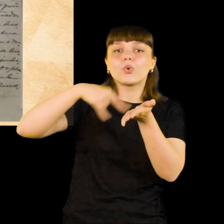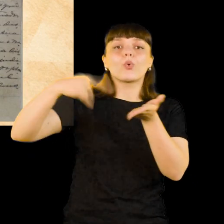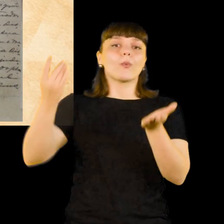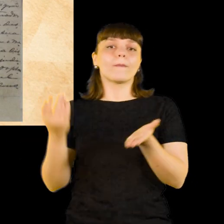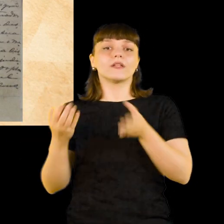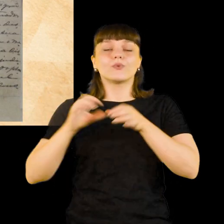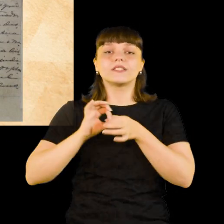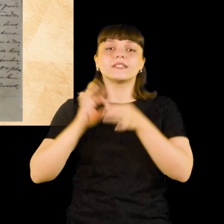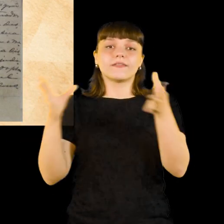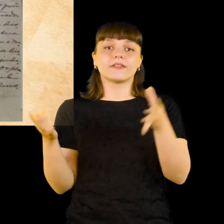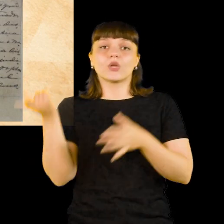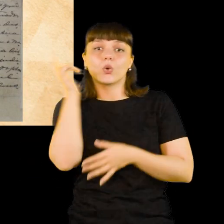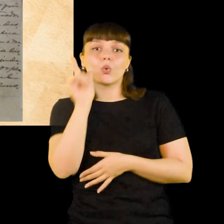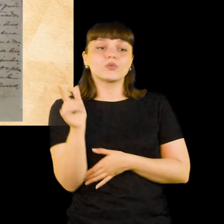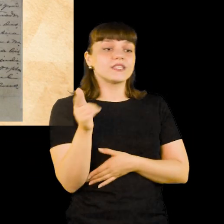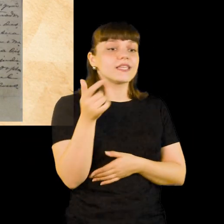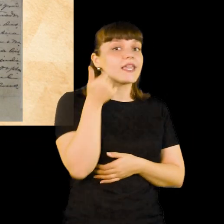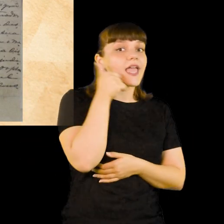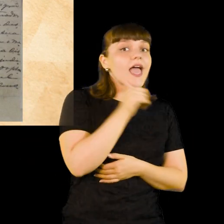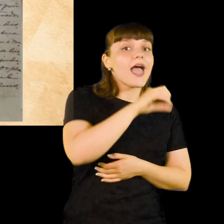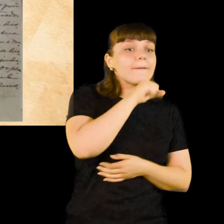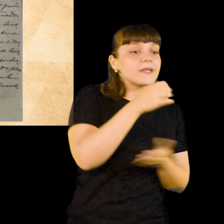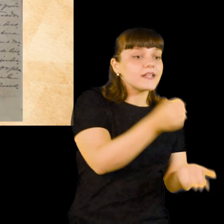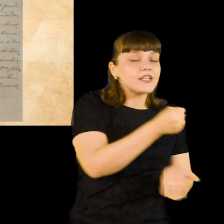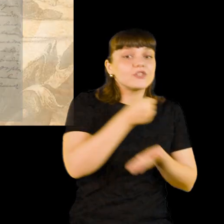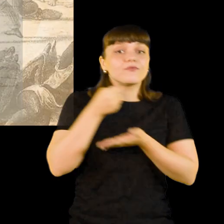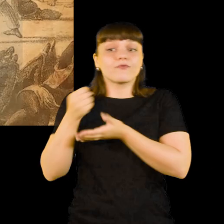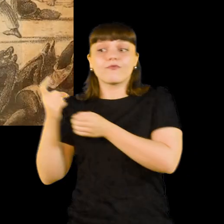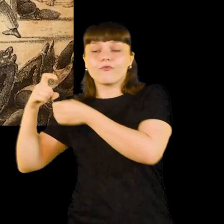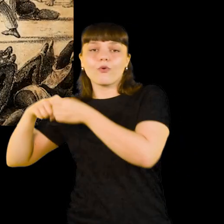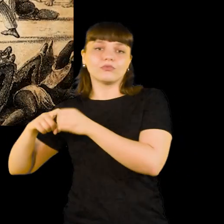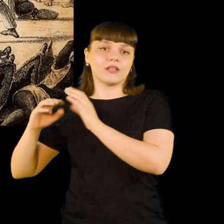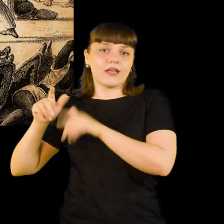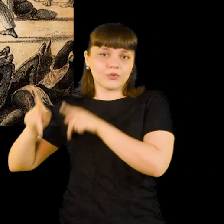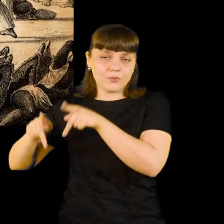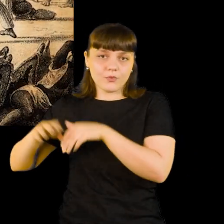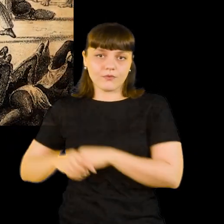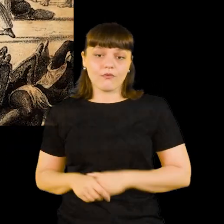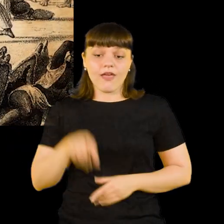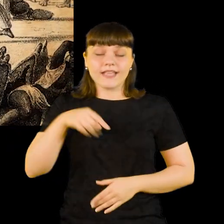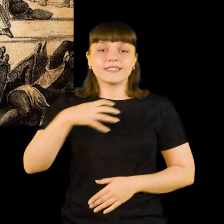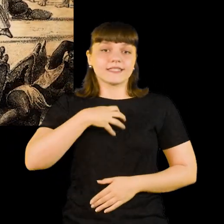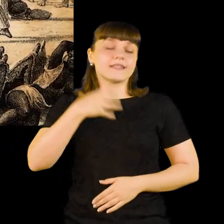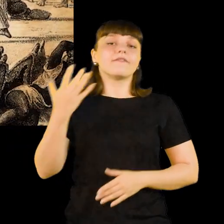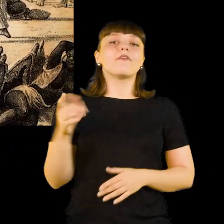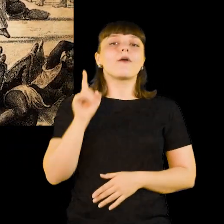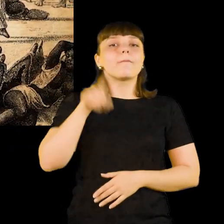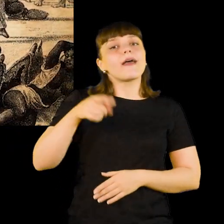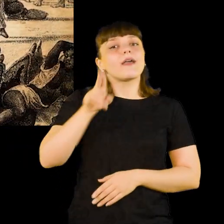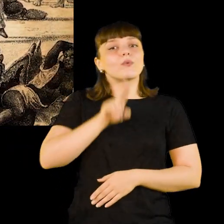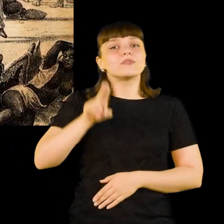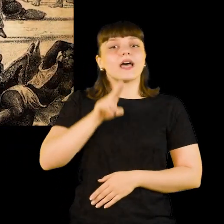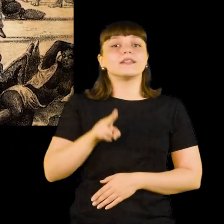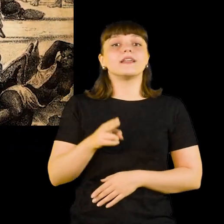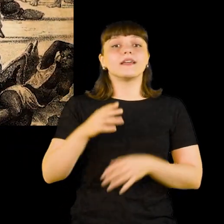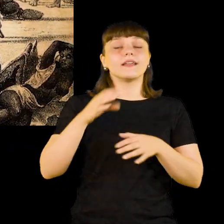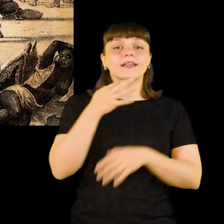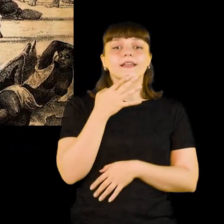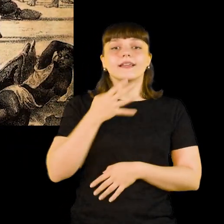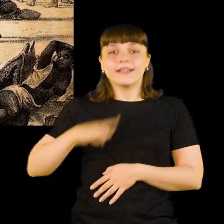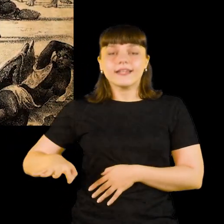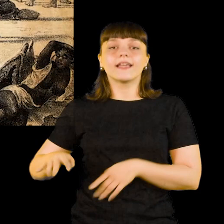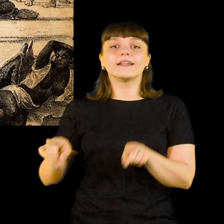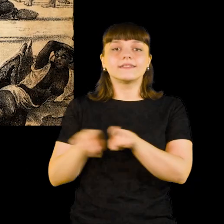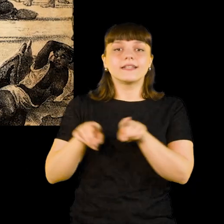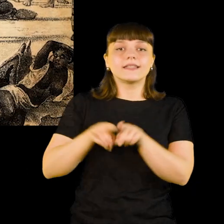família para recuperar a criança levada à força para o serviço. Esse instrumento jurídico era usado para libertar não só crianças,